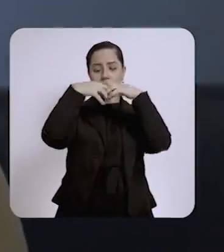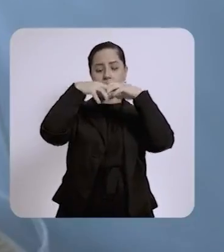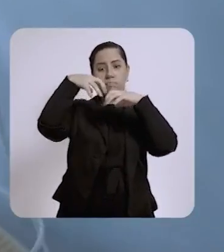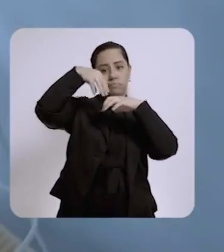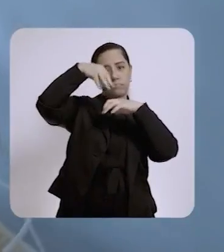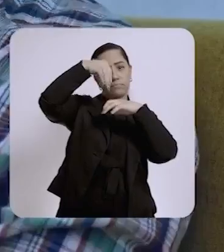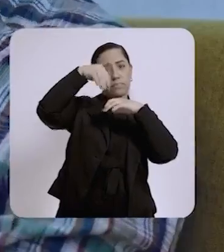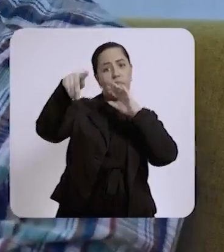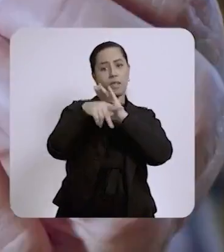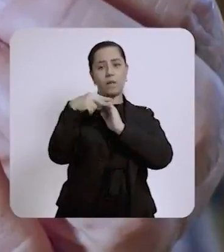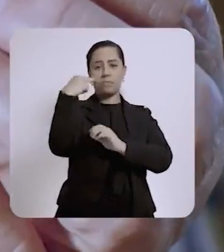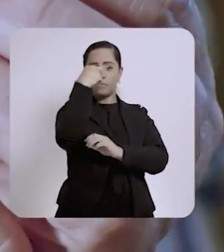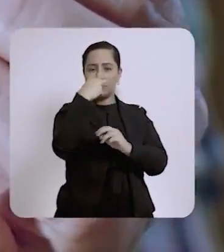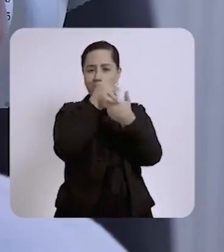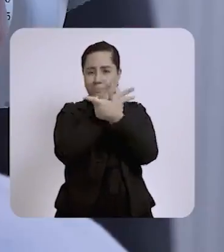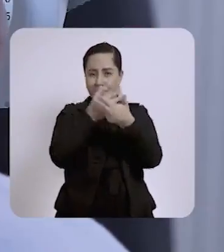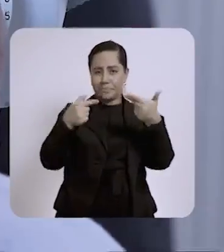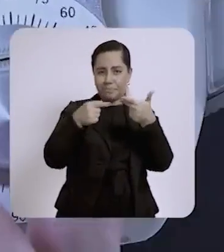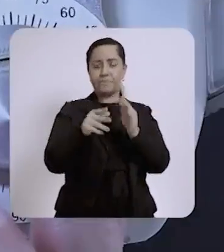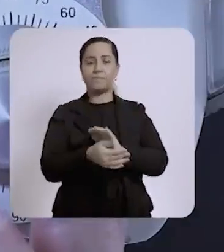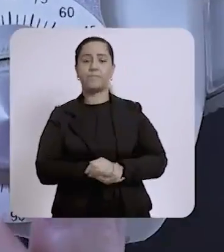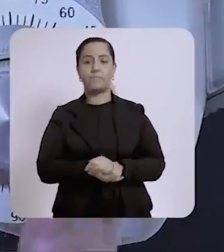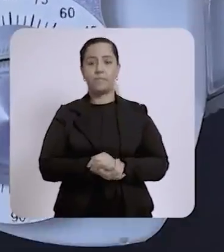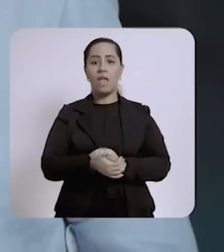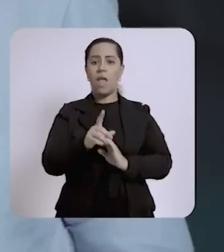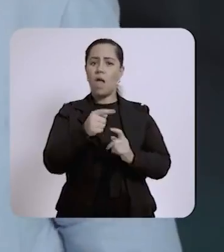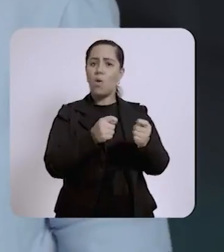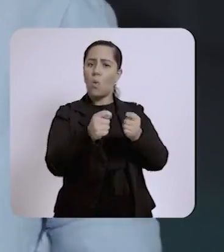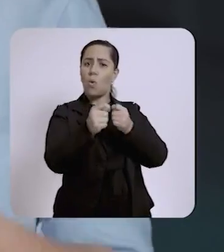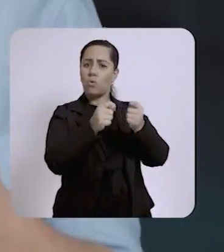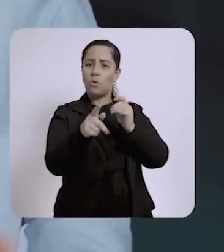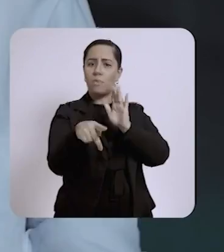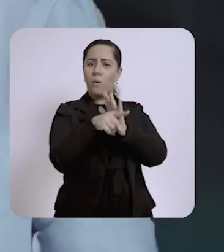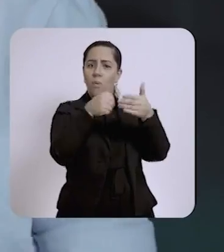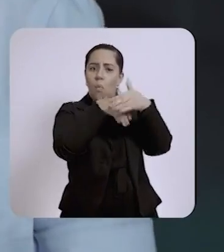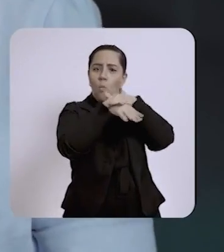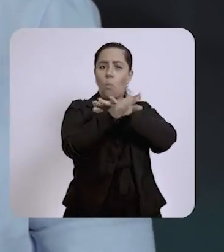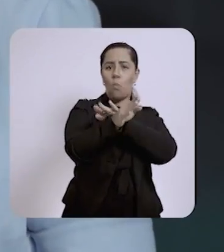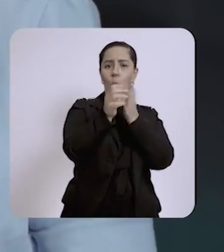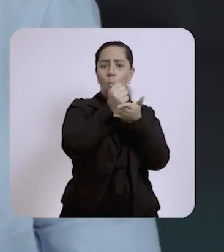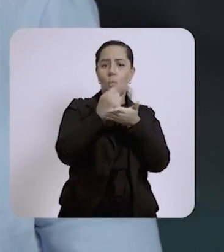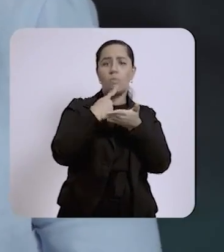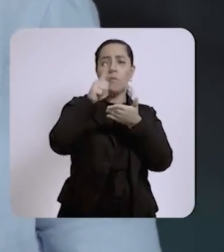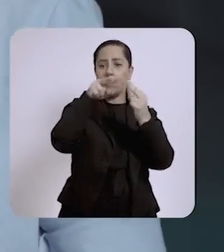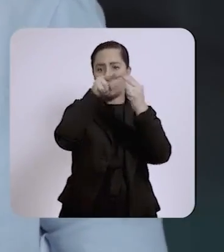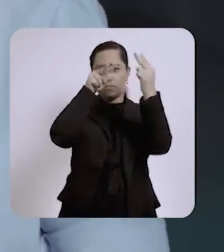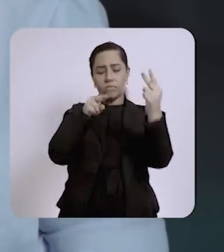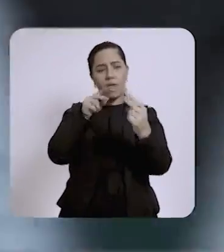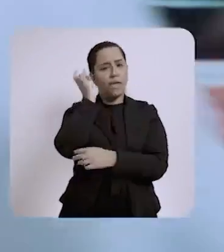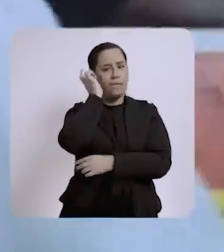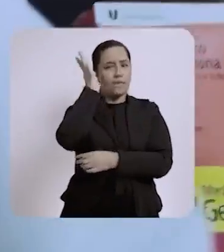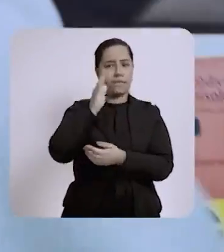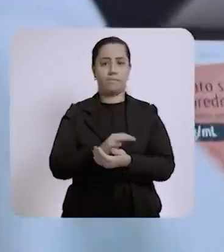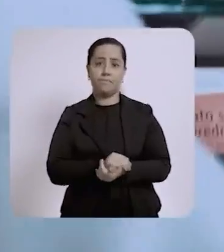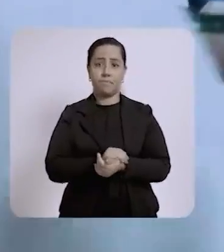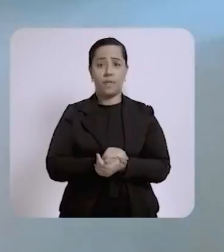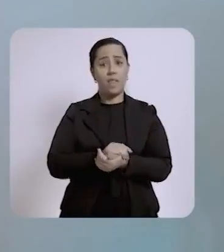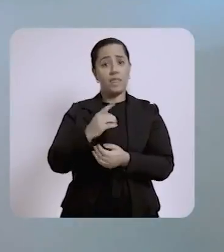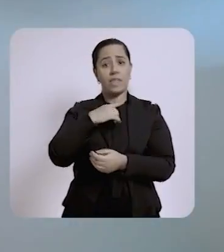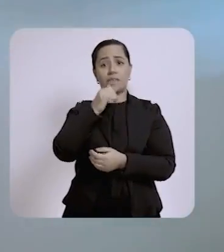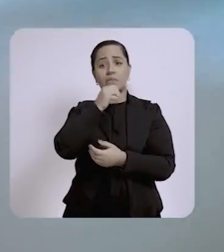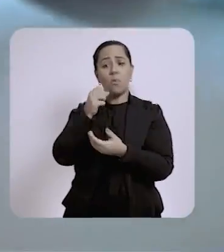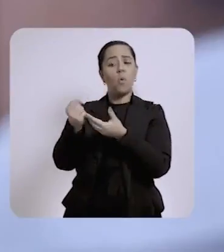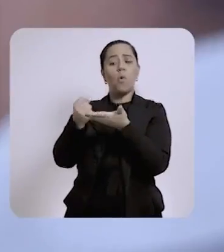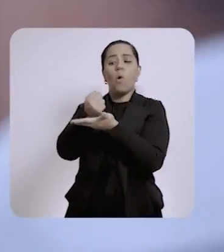Eletrocardiograma, eletroencefalograma, espirometria e retinoscopia. O controle de estoque de medicamentos vai ser digital. É muito simples.